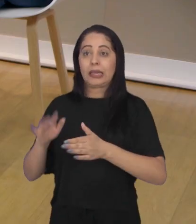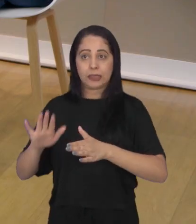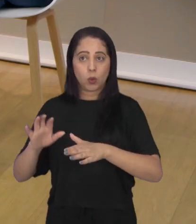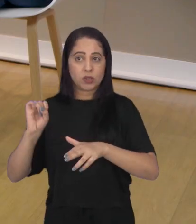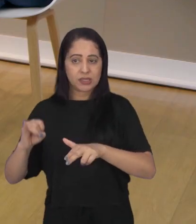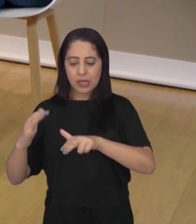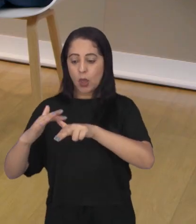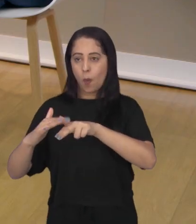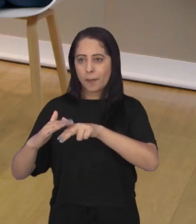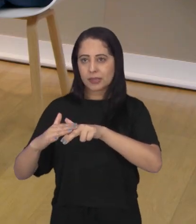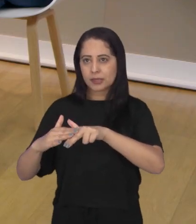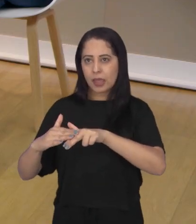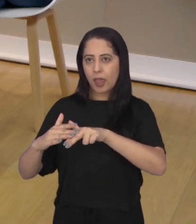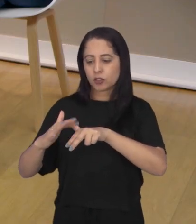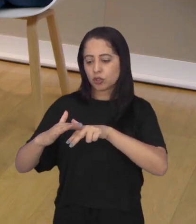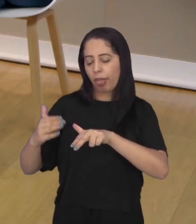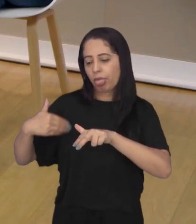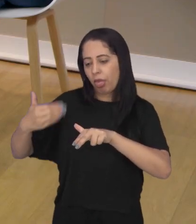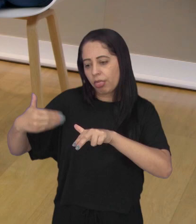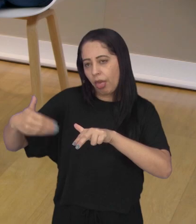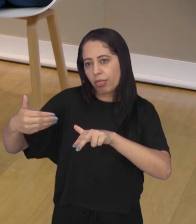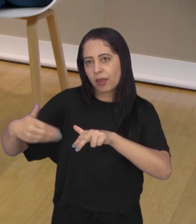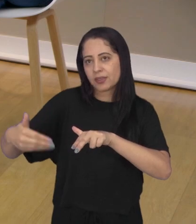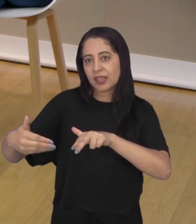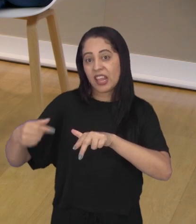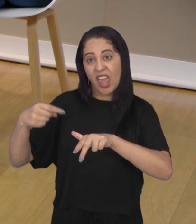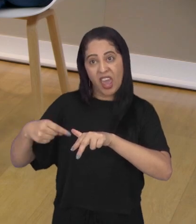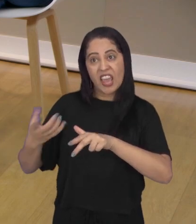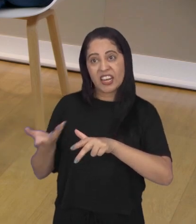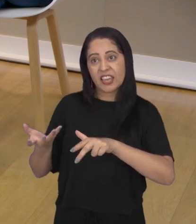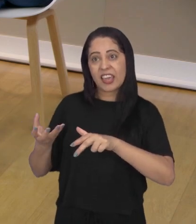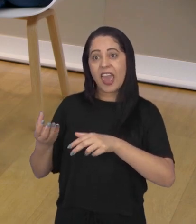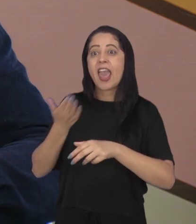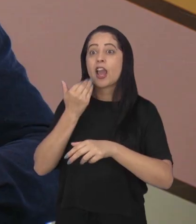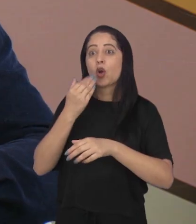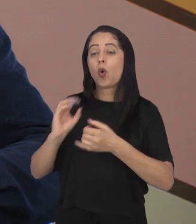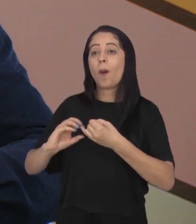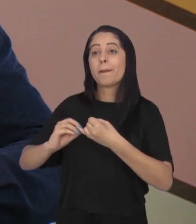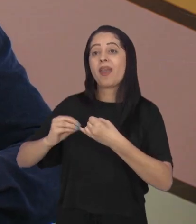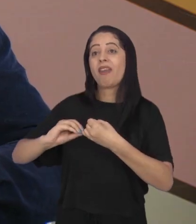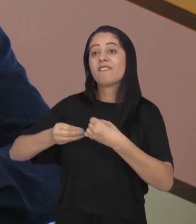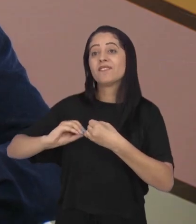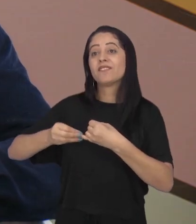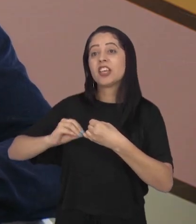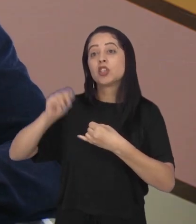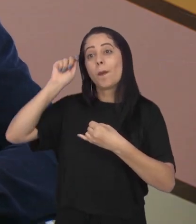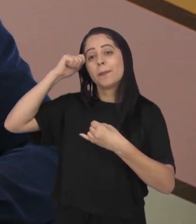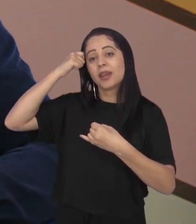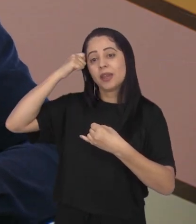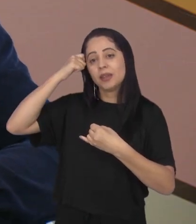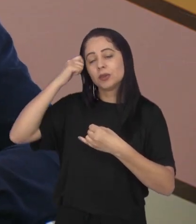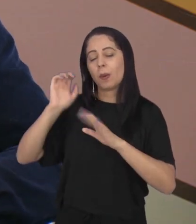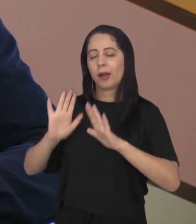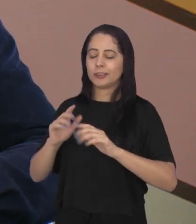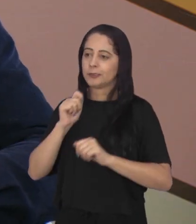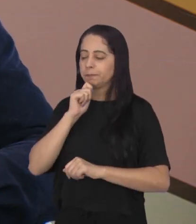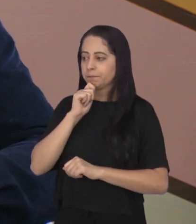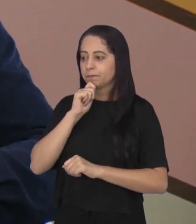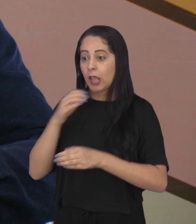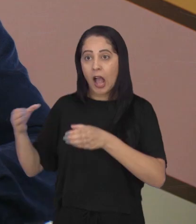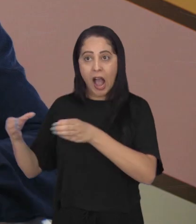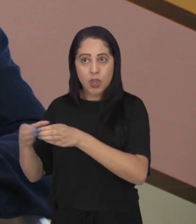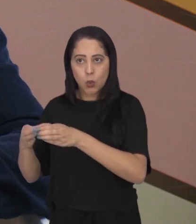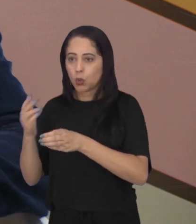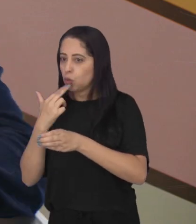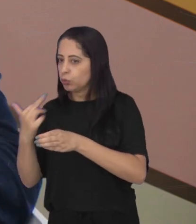Nesse caso específico, né? O paciente tinha um desejo muito grande de comer feijoada. E ele estava com uma restrição de uma dieta pastosa. Então, a equipe da